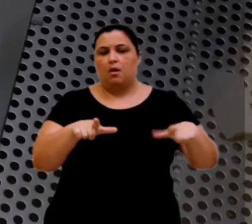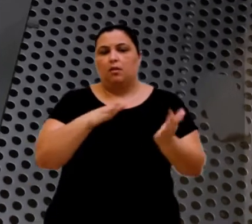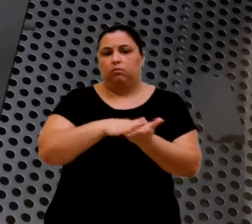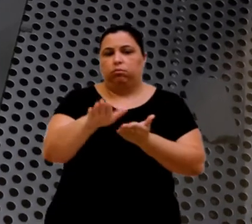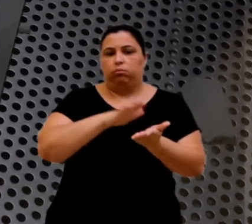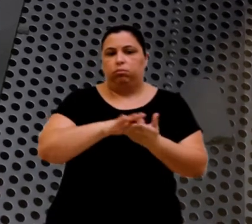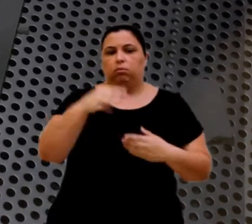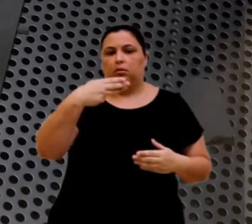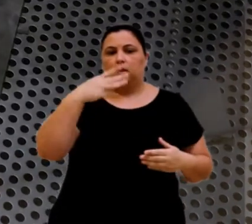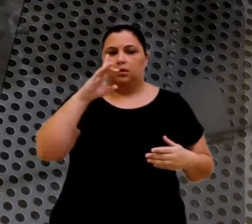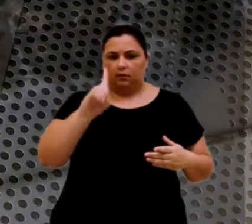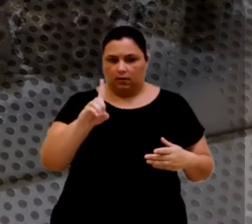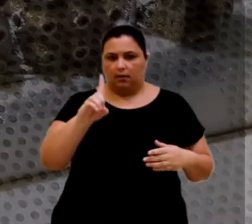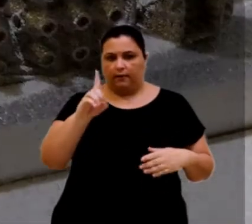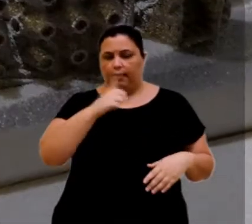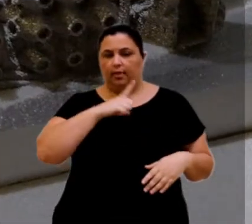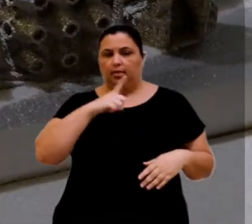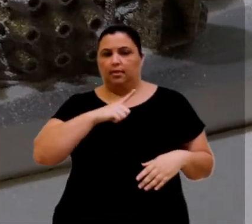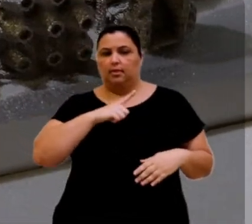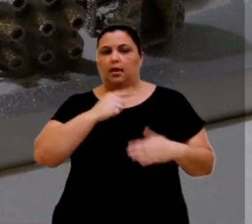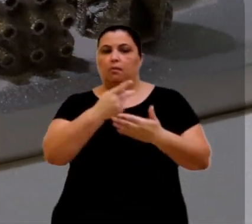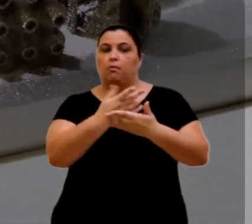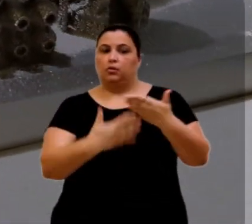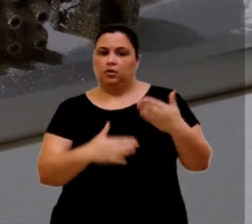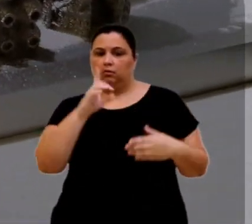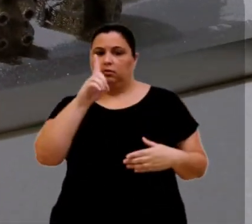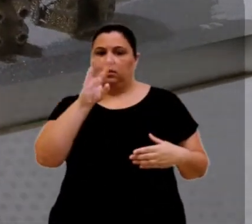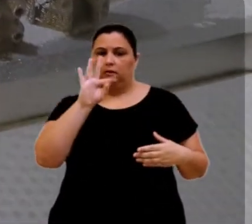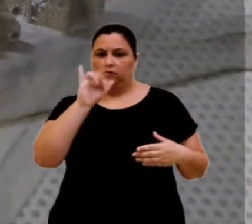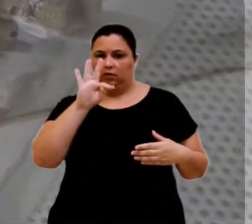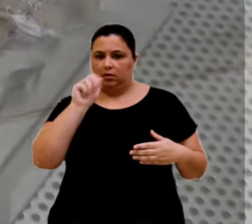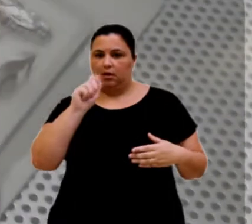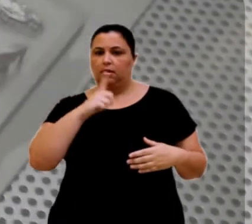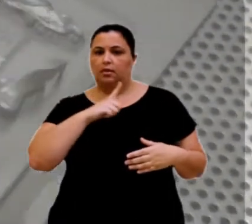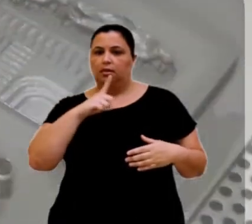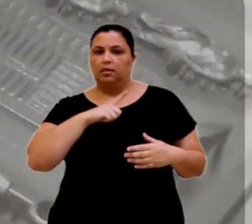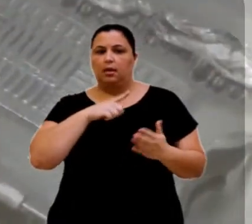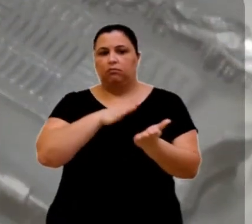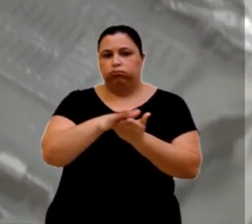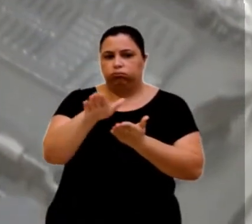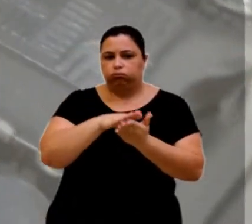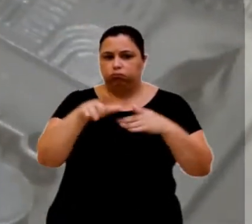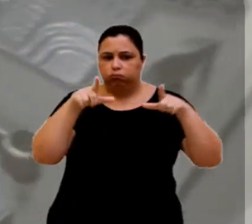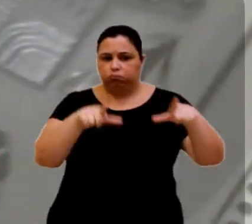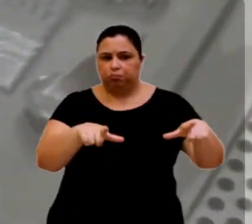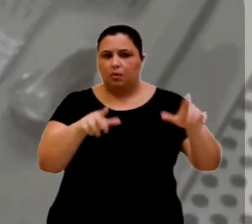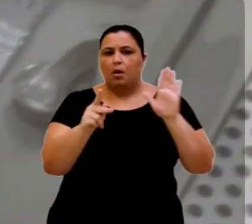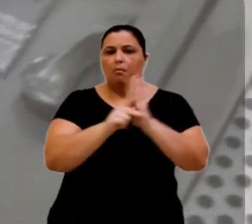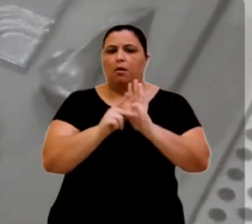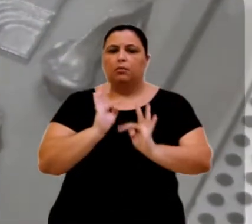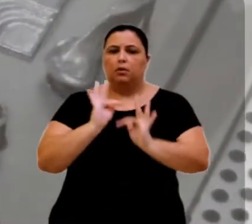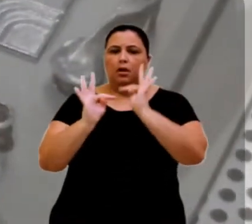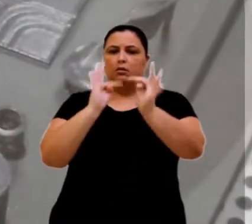No contexto do projeto Detita, o foco está na produção de próteses personalizadas, órteses otimizadas